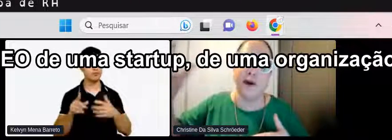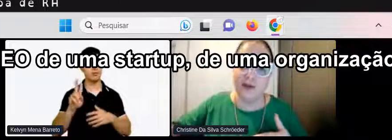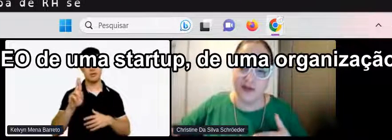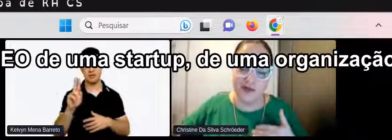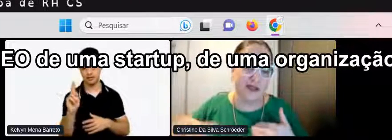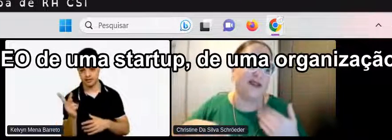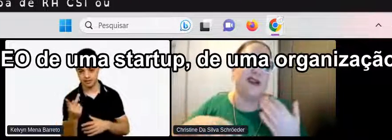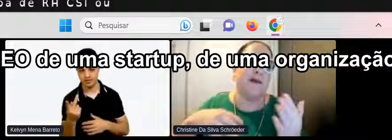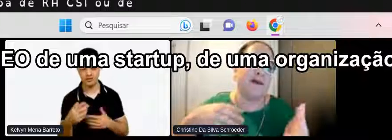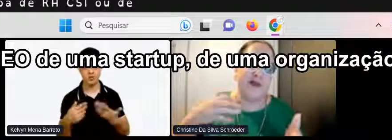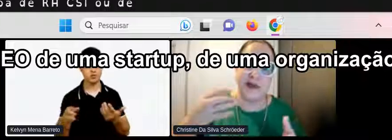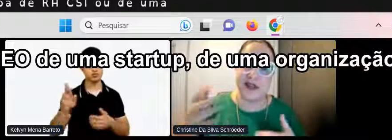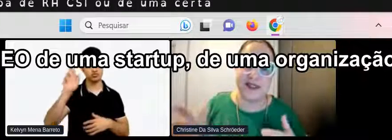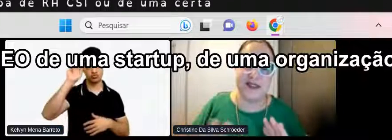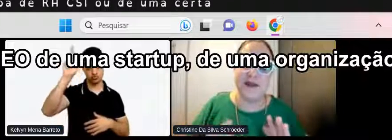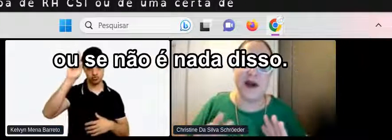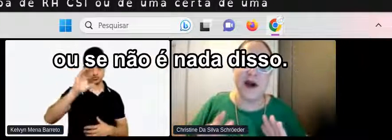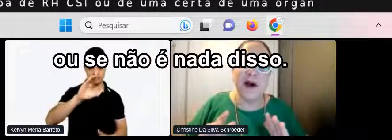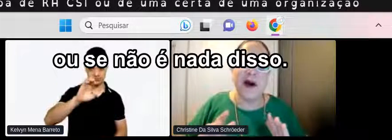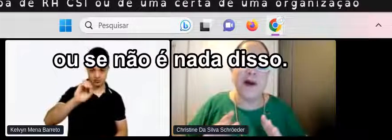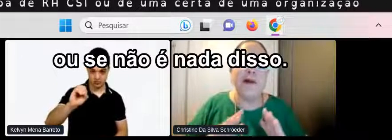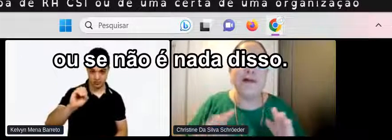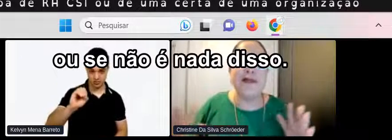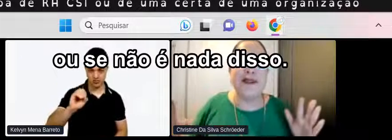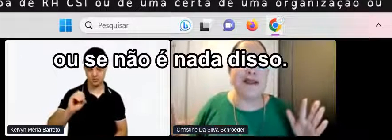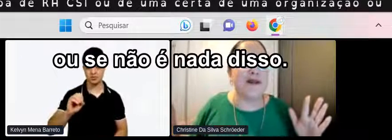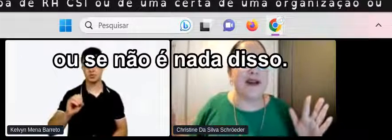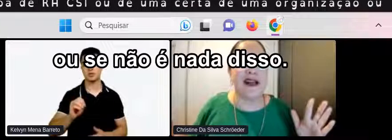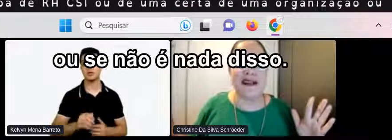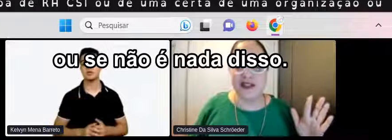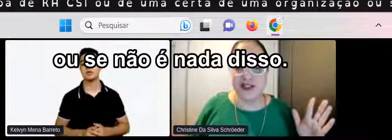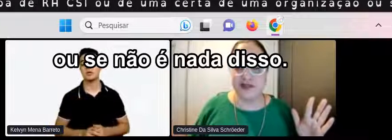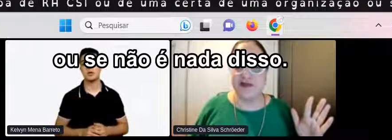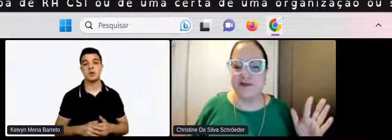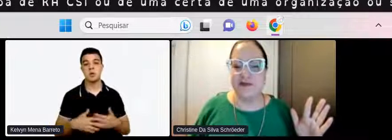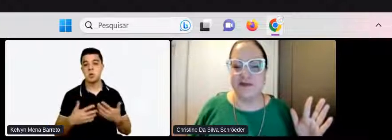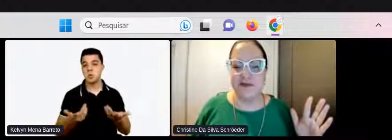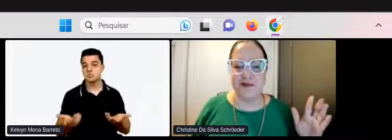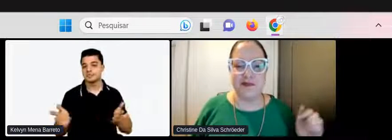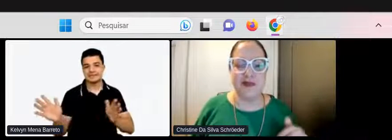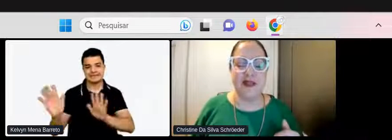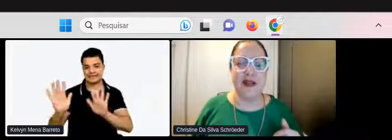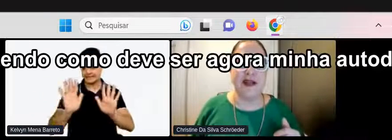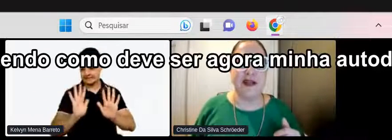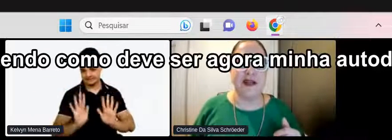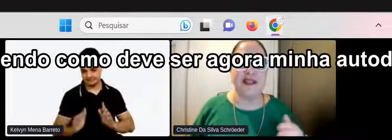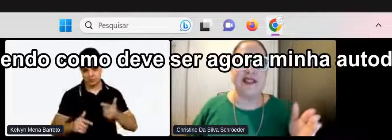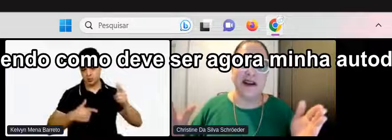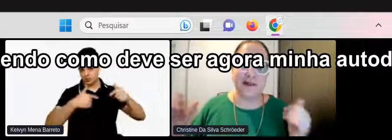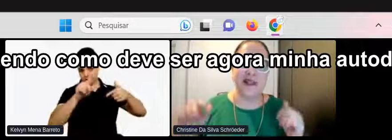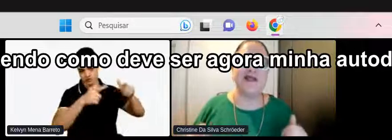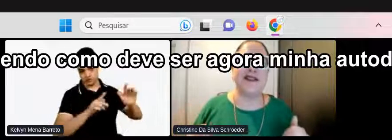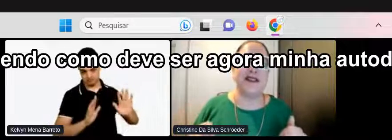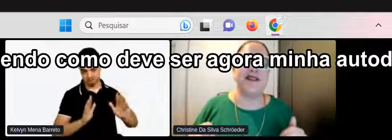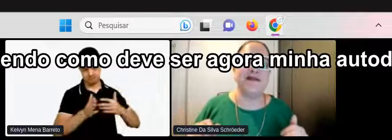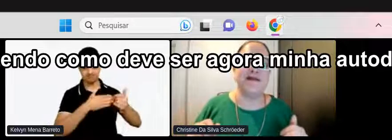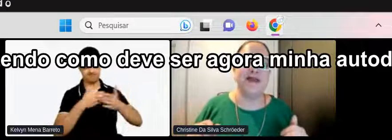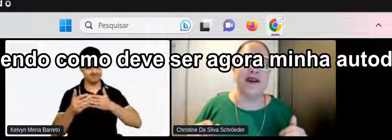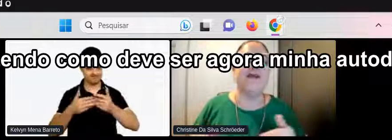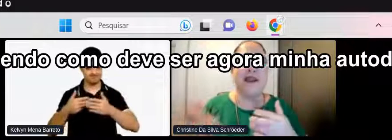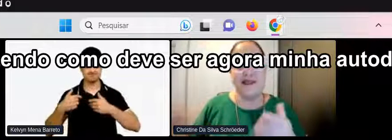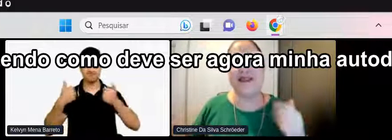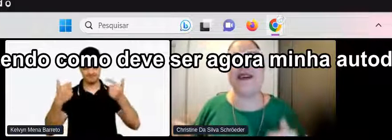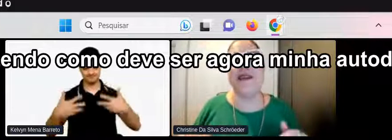CEO de uma startup De uma organização Ou se não é nada disso Já começo fazendo